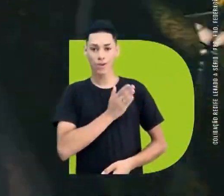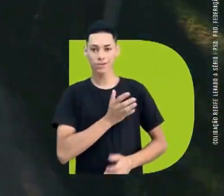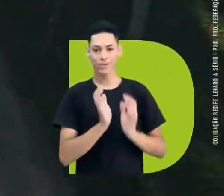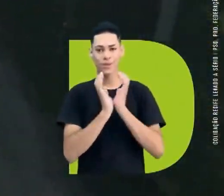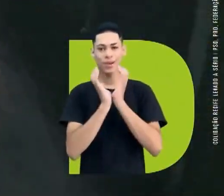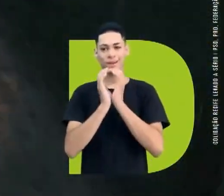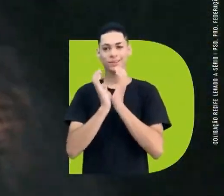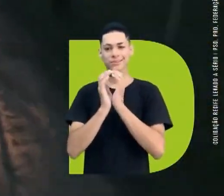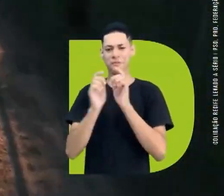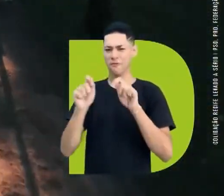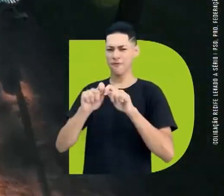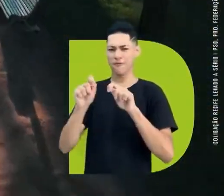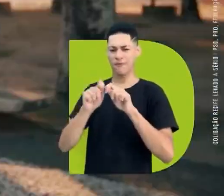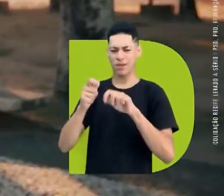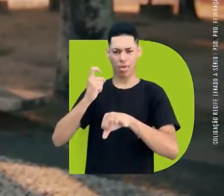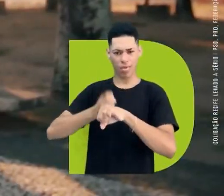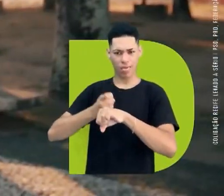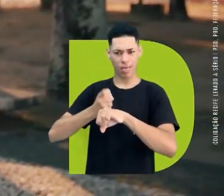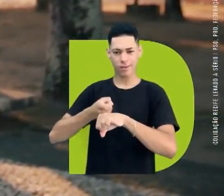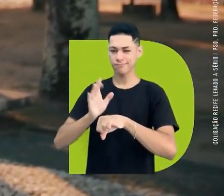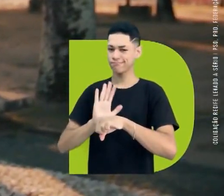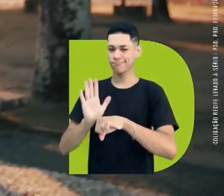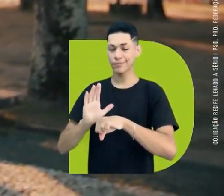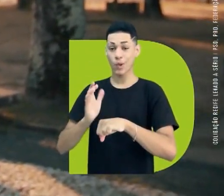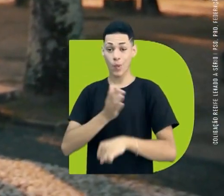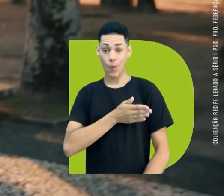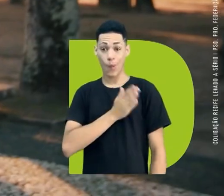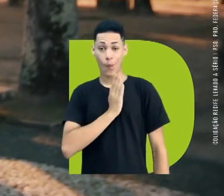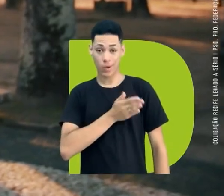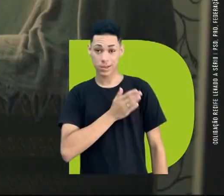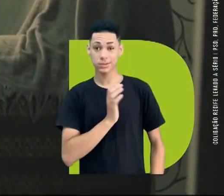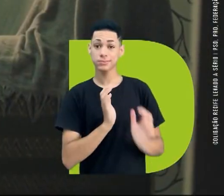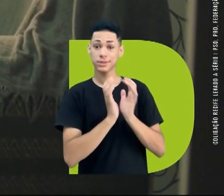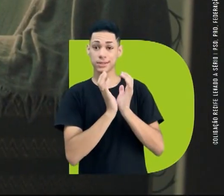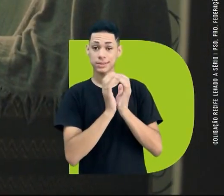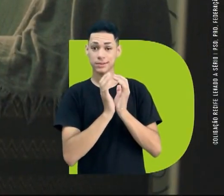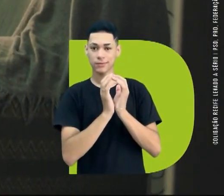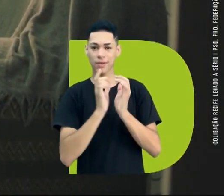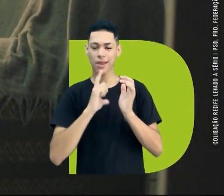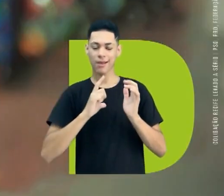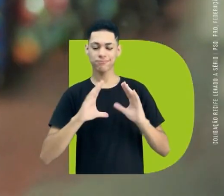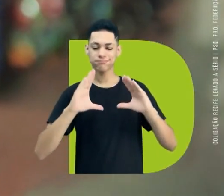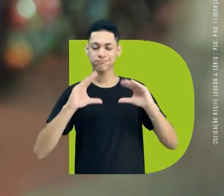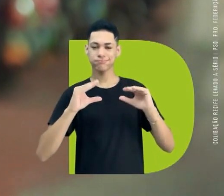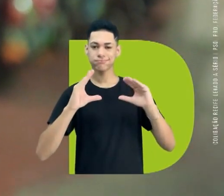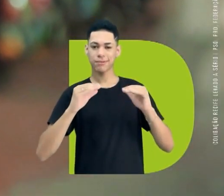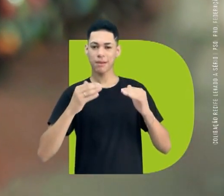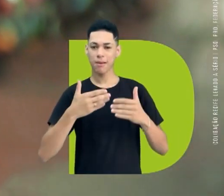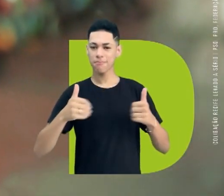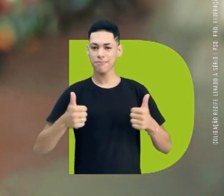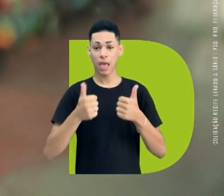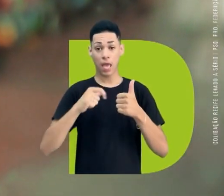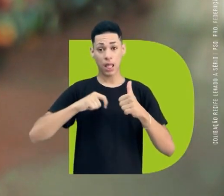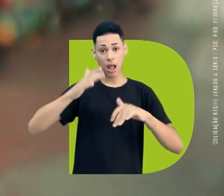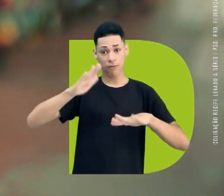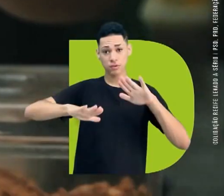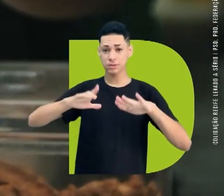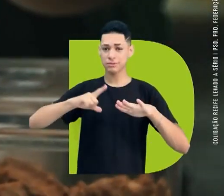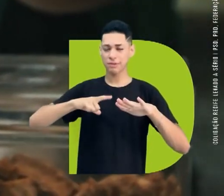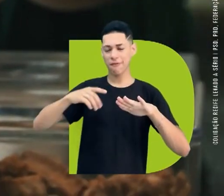O coração do Recife não é feito de concreto, o coração do Recife é macio,